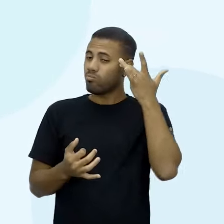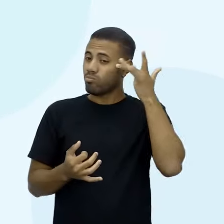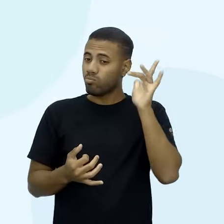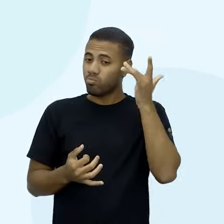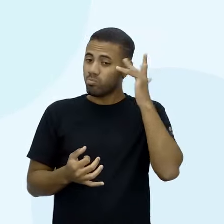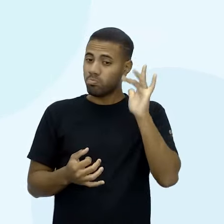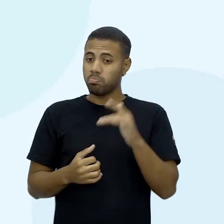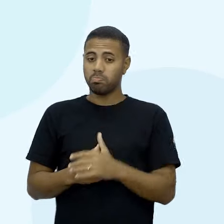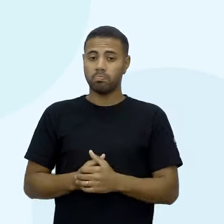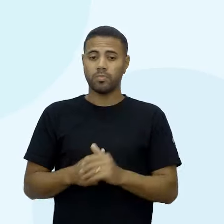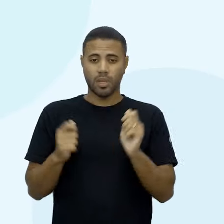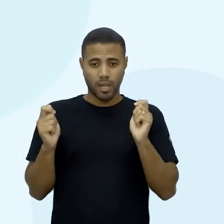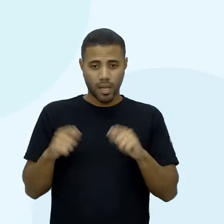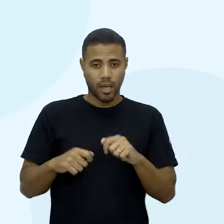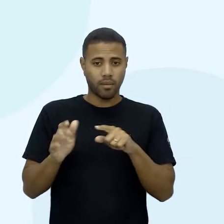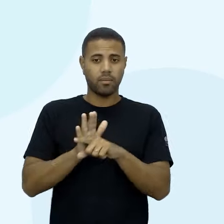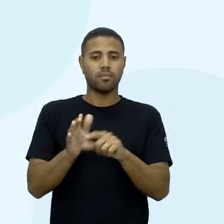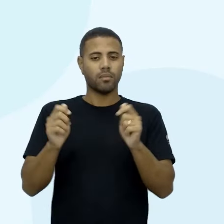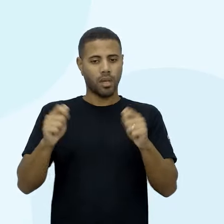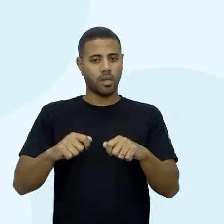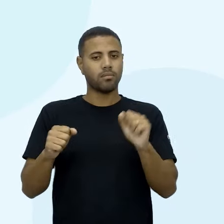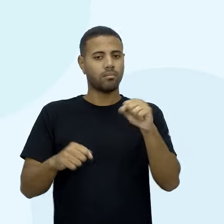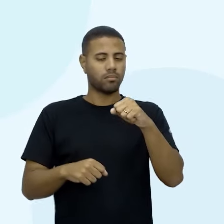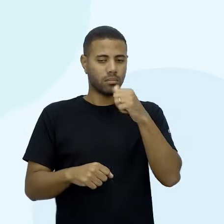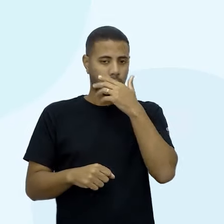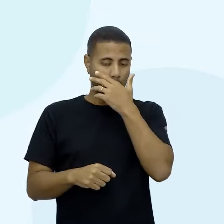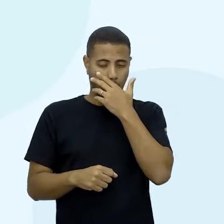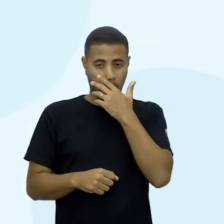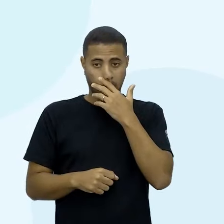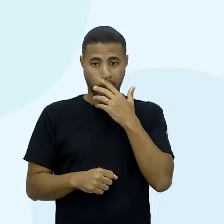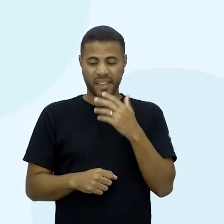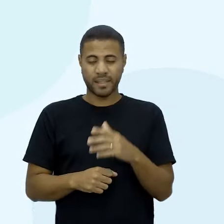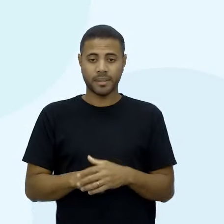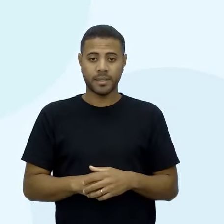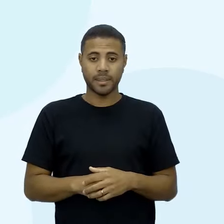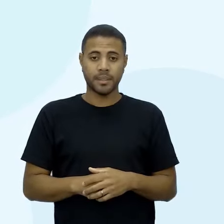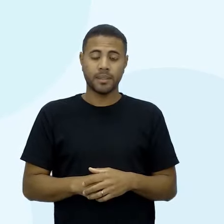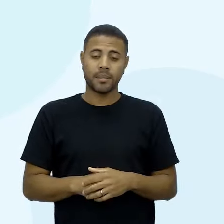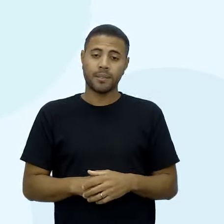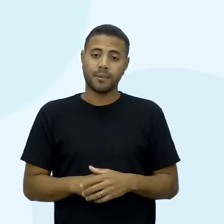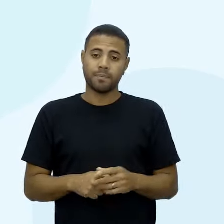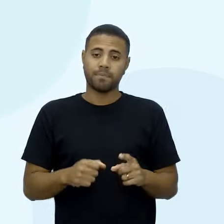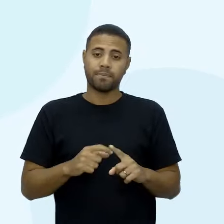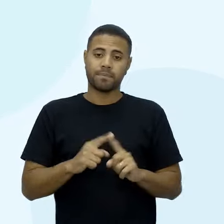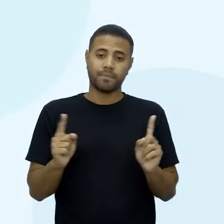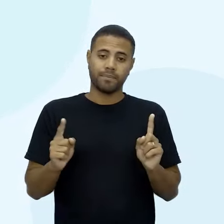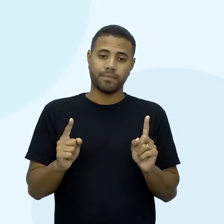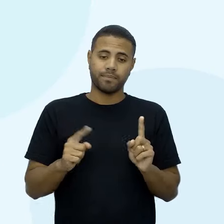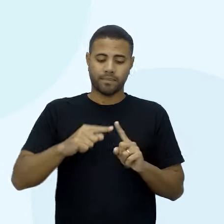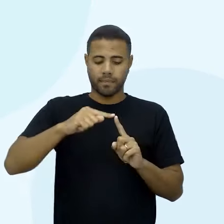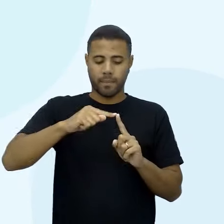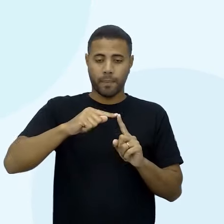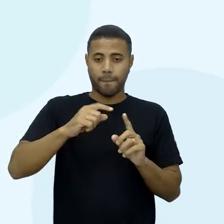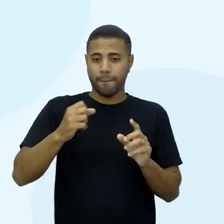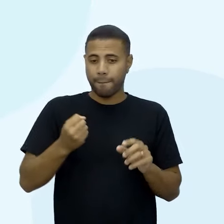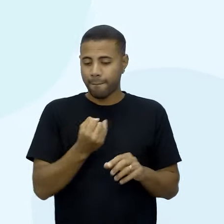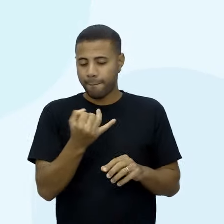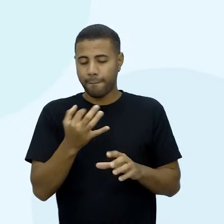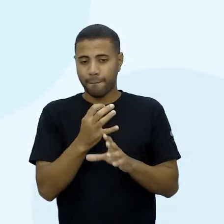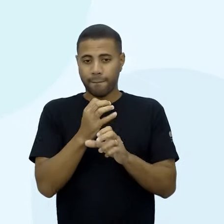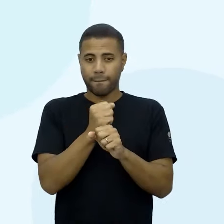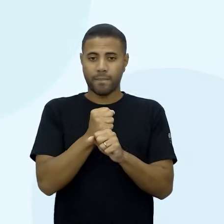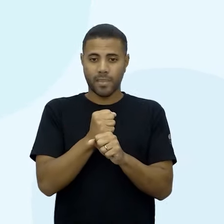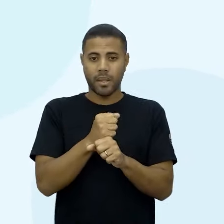amostra em uma população desconhecida. Sim, com certeza. Tudo bem? Não sendo possível estabelecer uma estimativa da